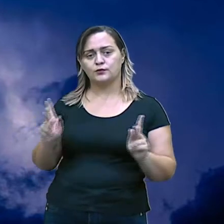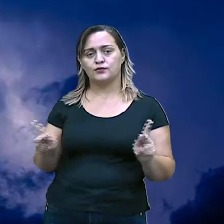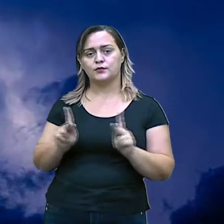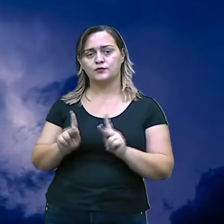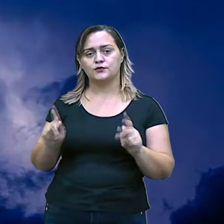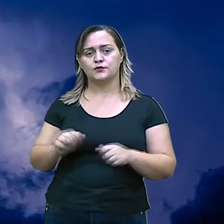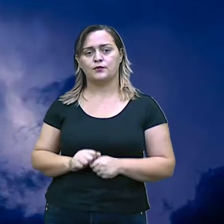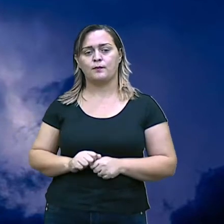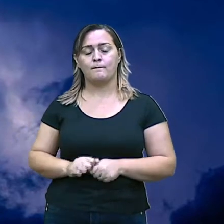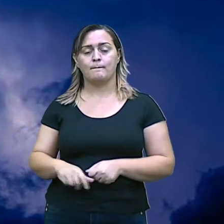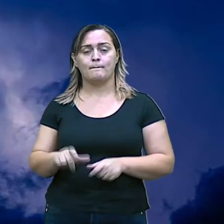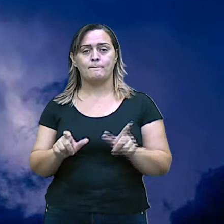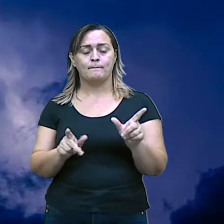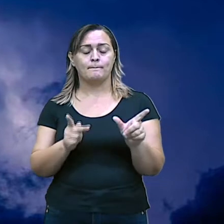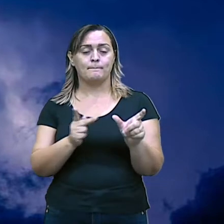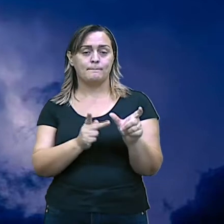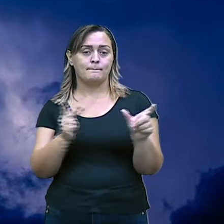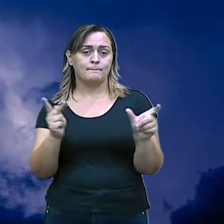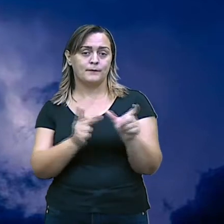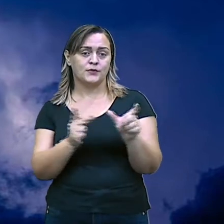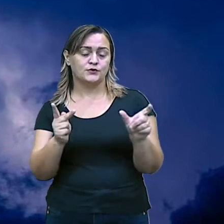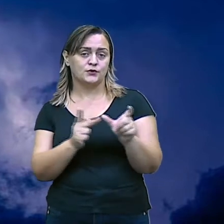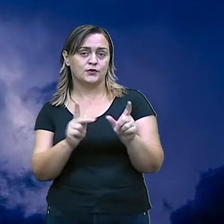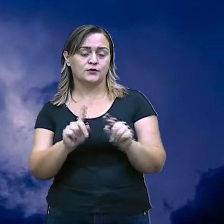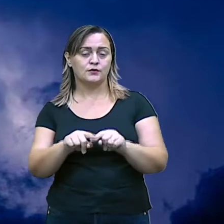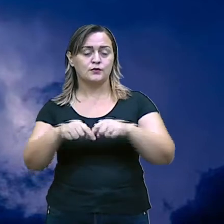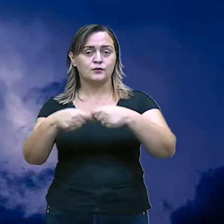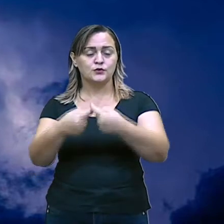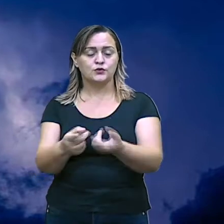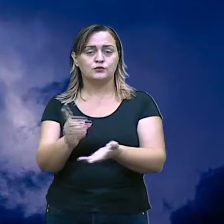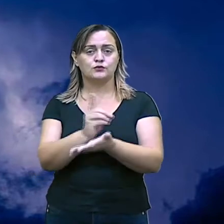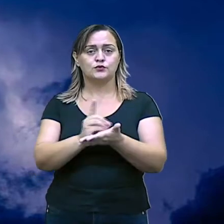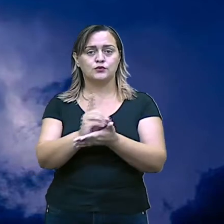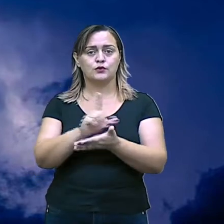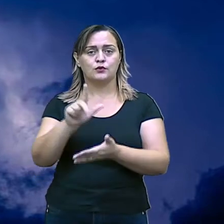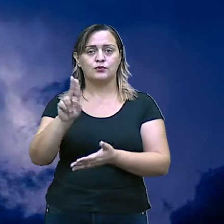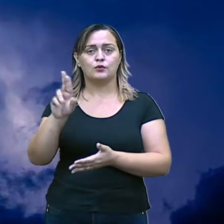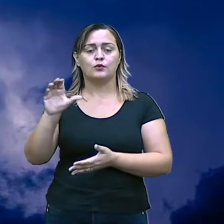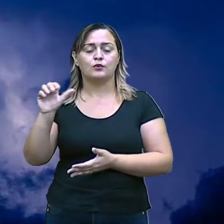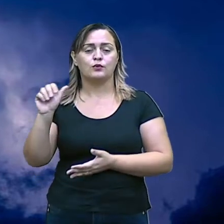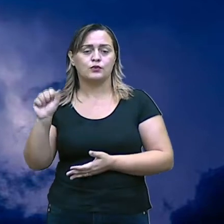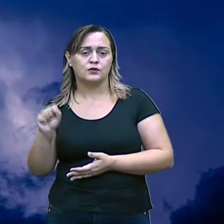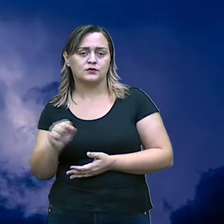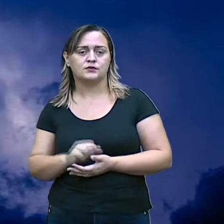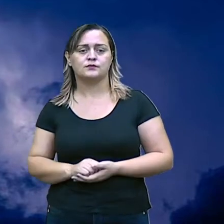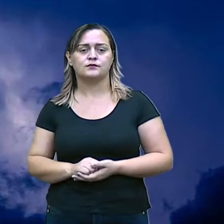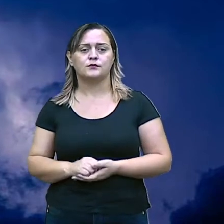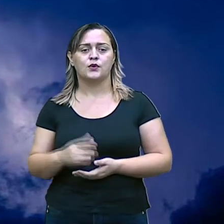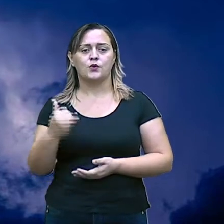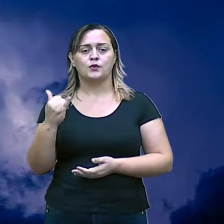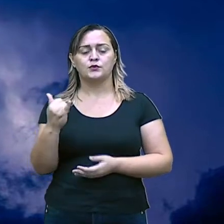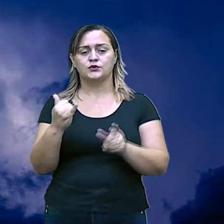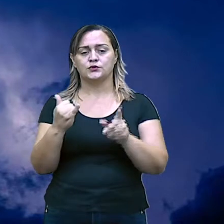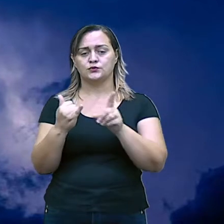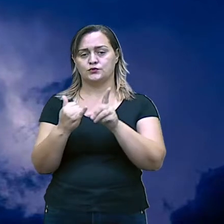Emprestou um dicionário ao Lucas. Objeto direto. Um dicionário. Objeto indireto. Ao Lucas, não é mesmo?